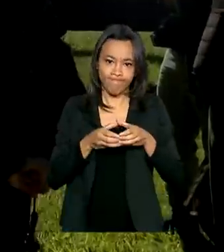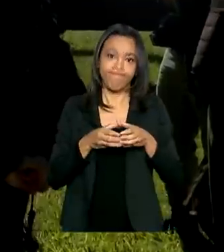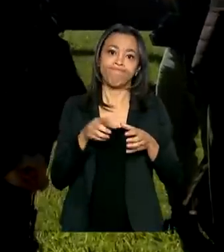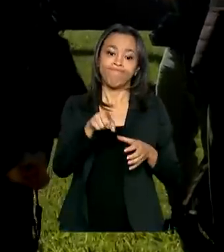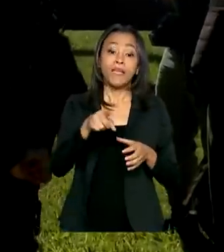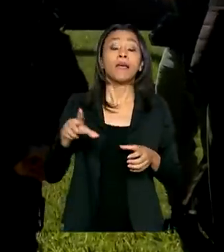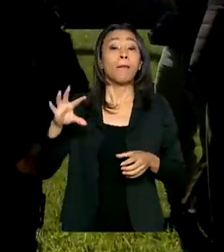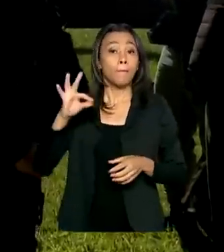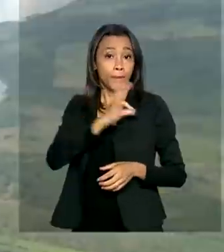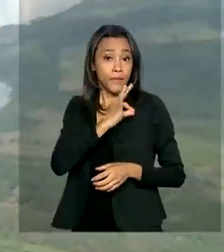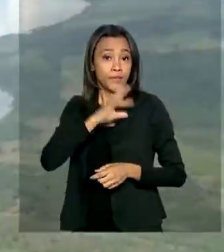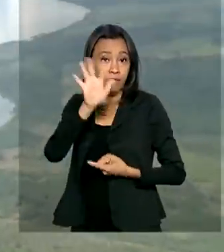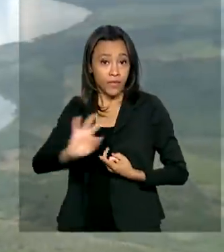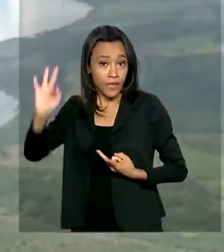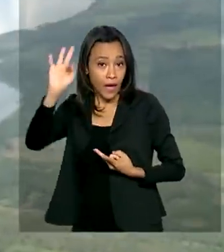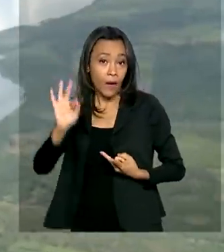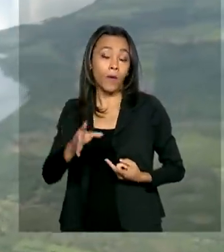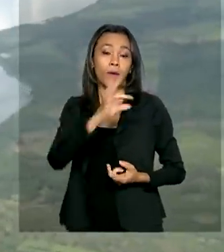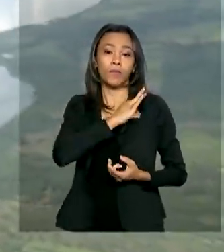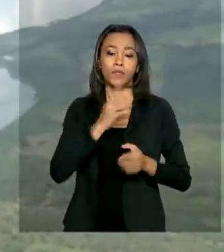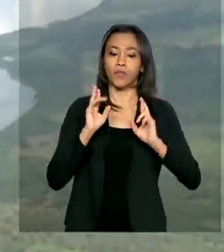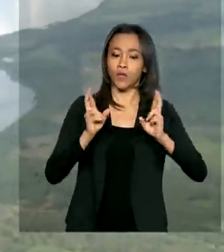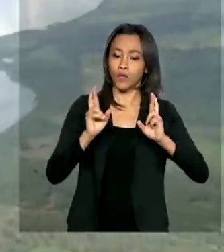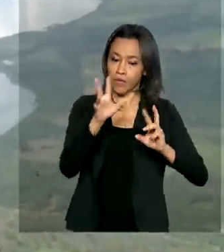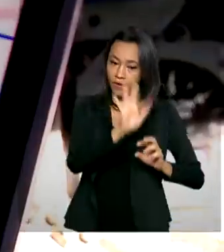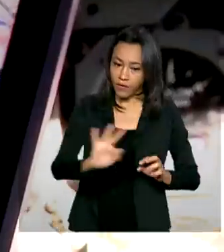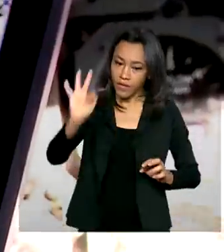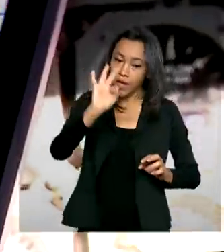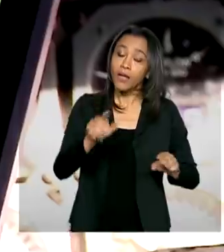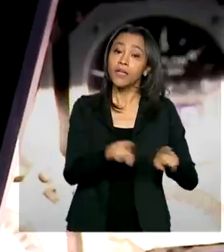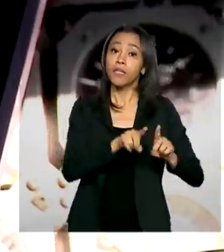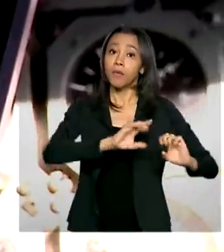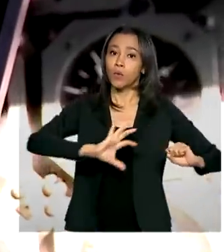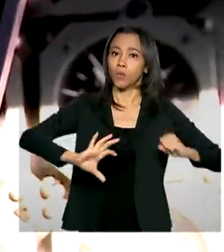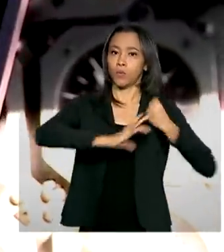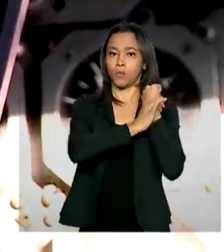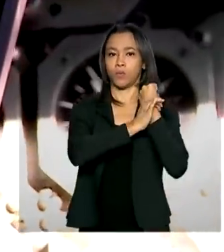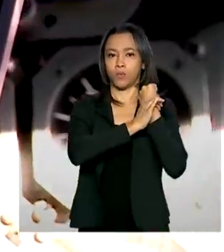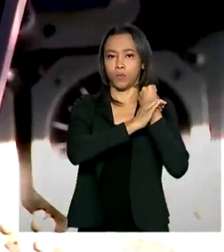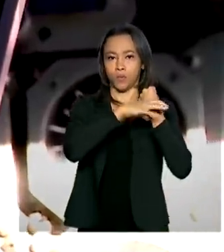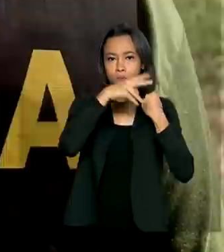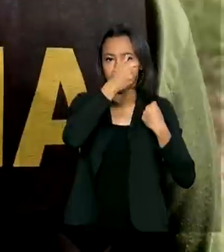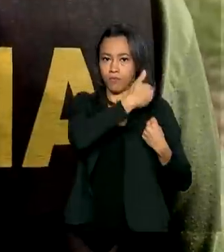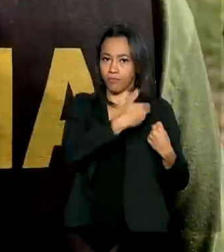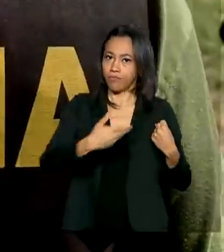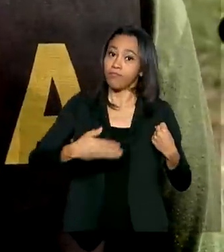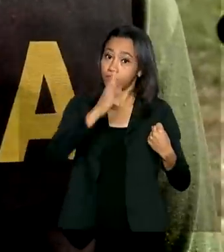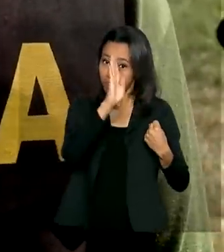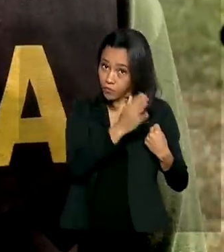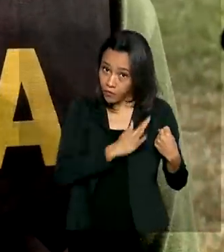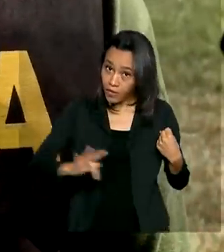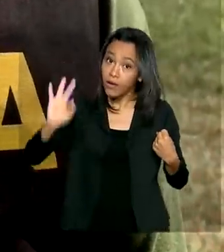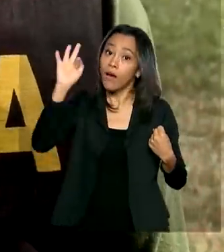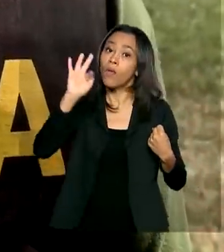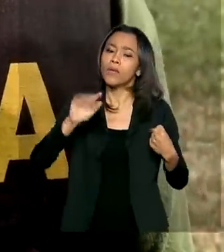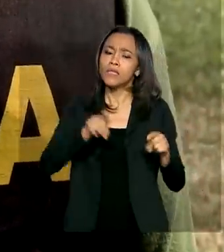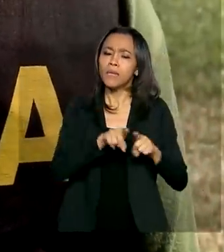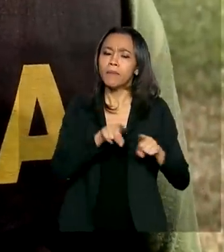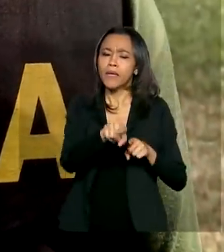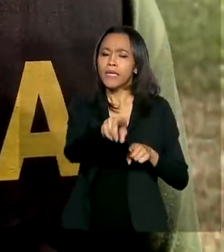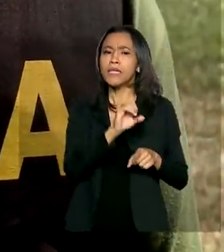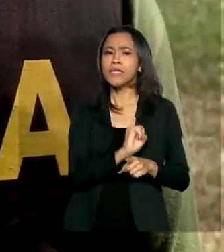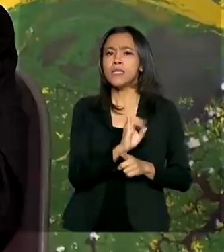da Polícia Federal, Polícia Rodoviária Federal e da Força Nacional de Segurança e fiscais do IBAMA e